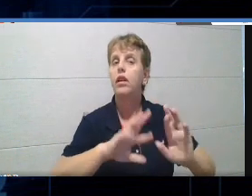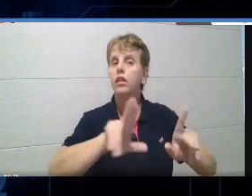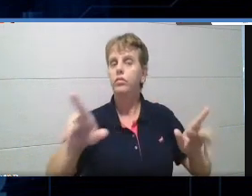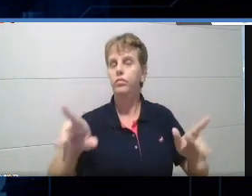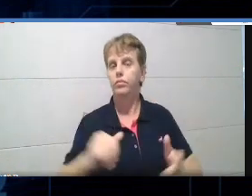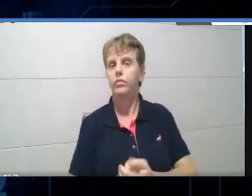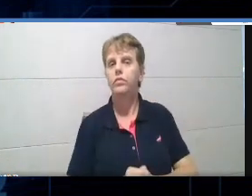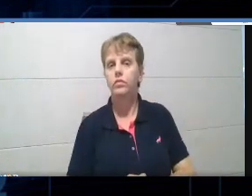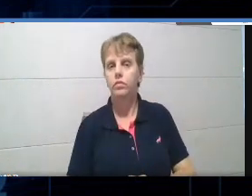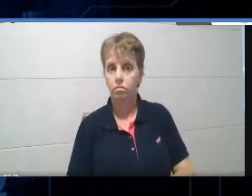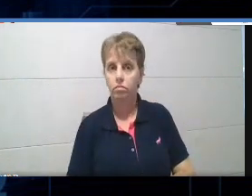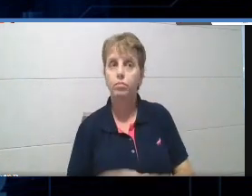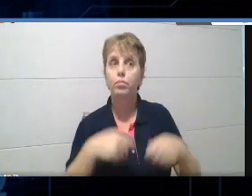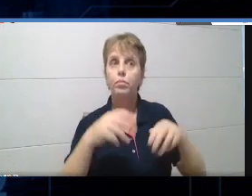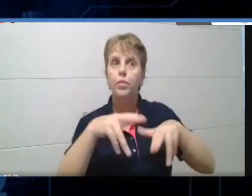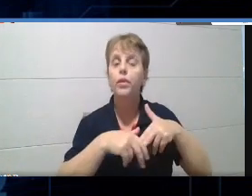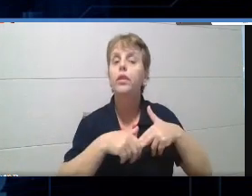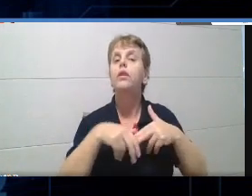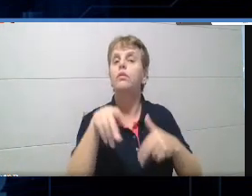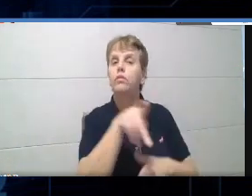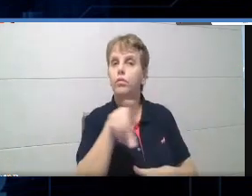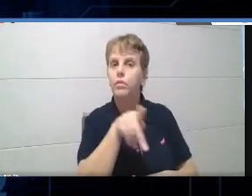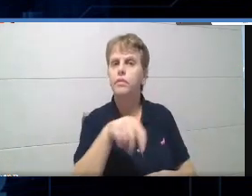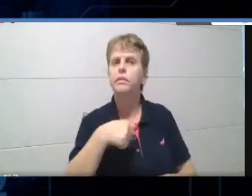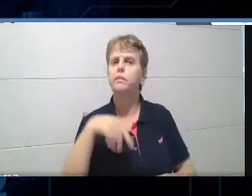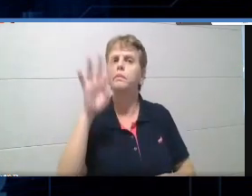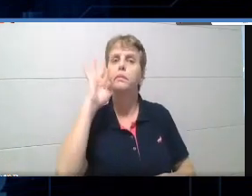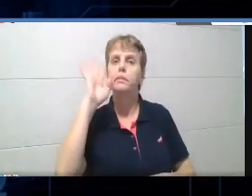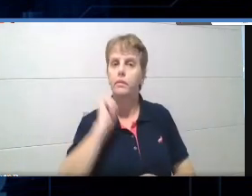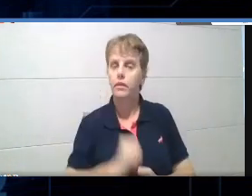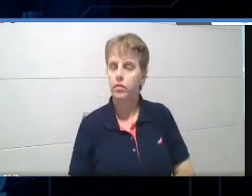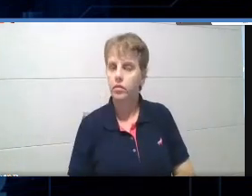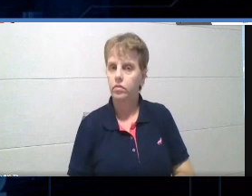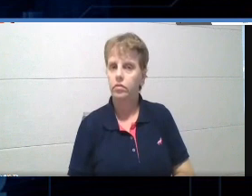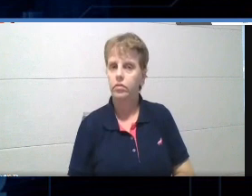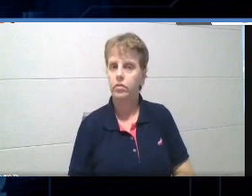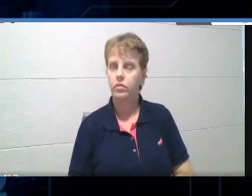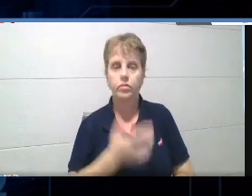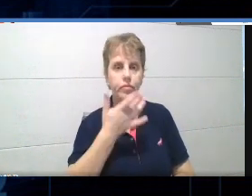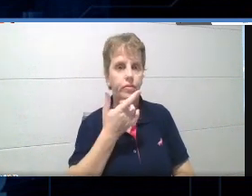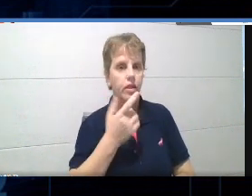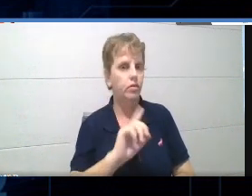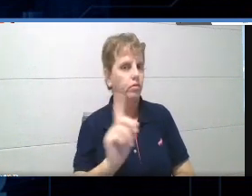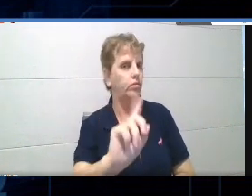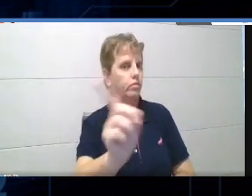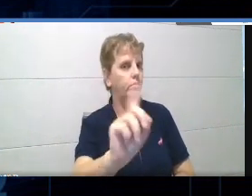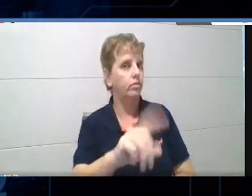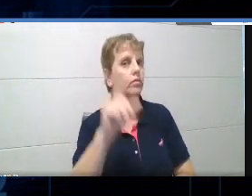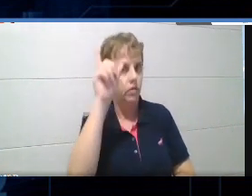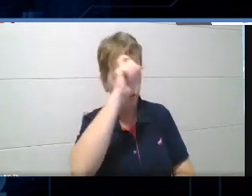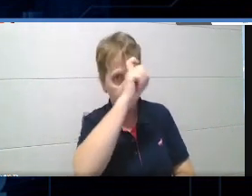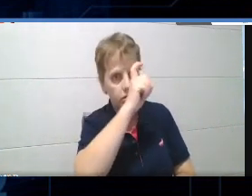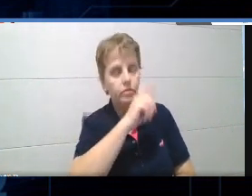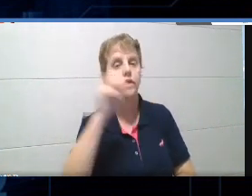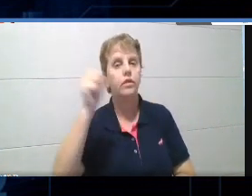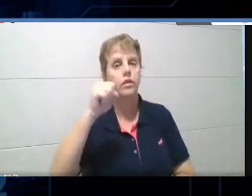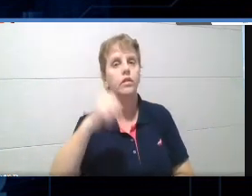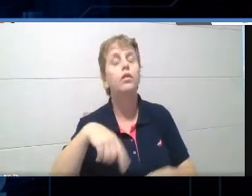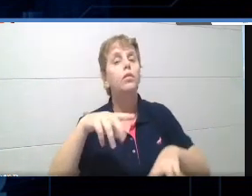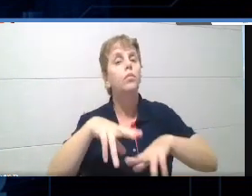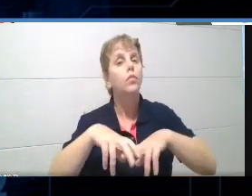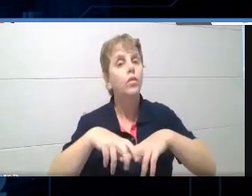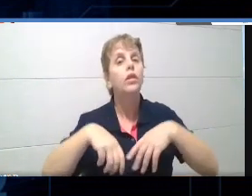nesse olhar que a gente tem que pensar das nossas avaliações. E não é fácil, né, não é fácil. Então, é hora da gente iniciar essa nova